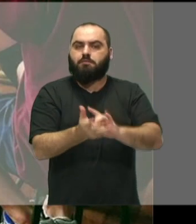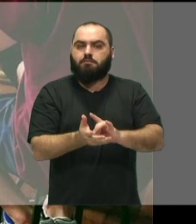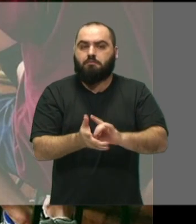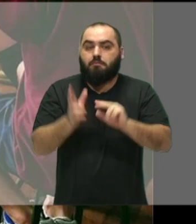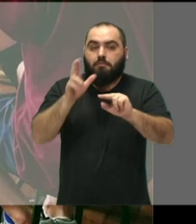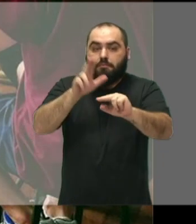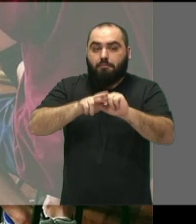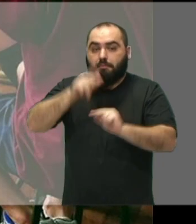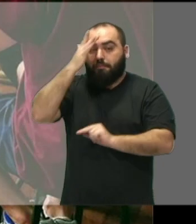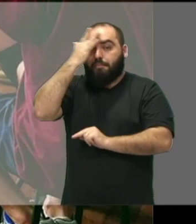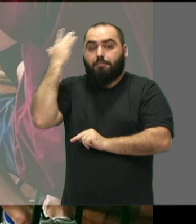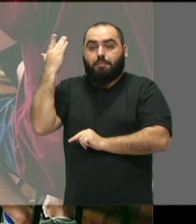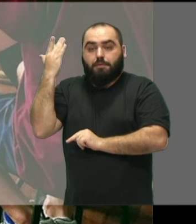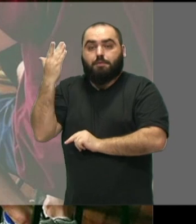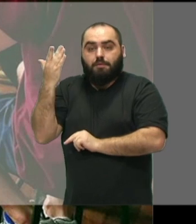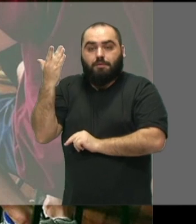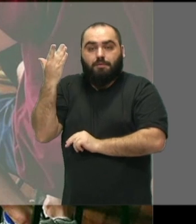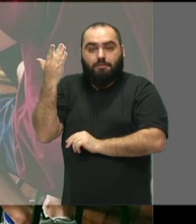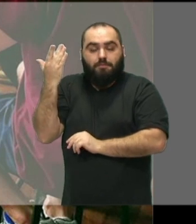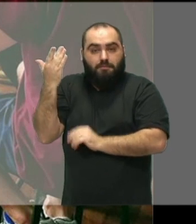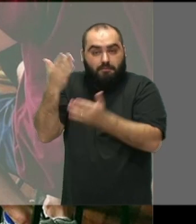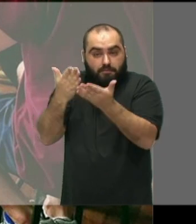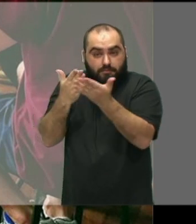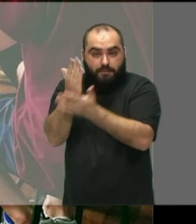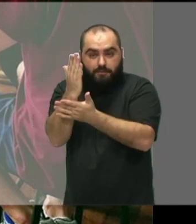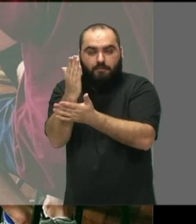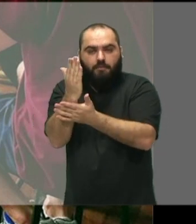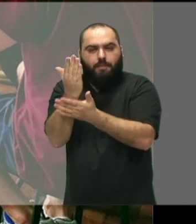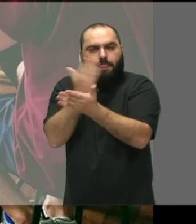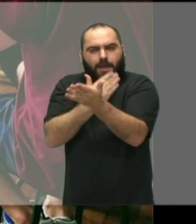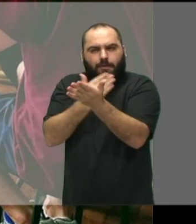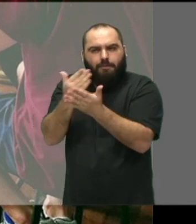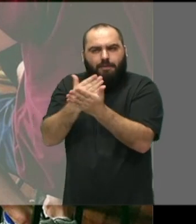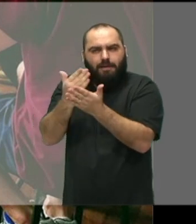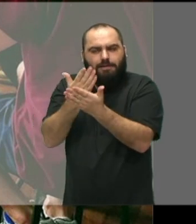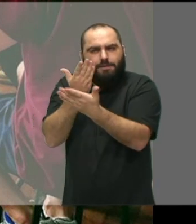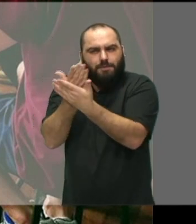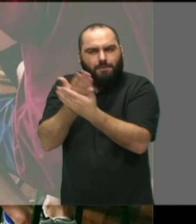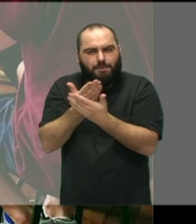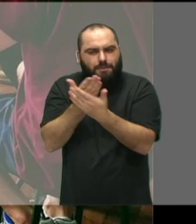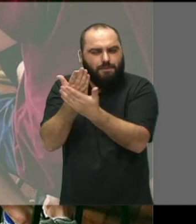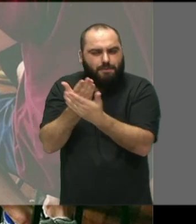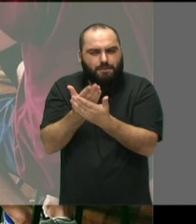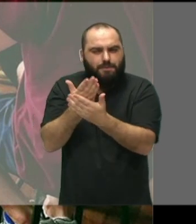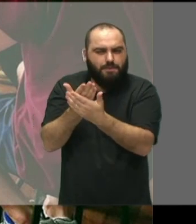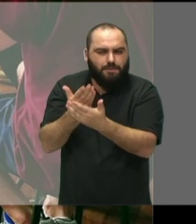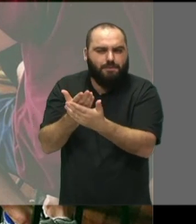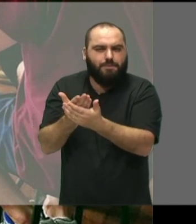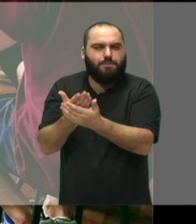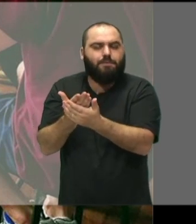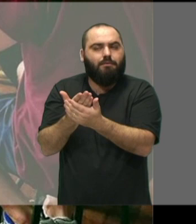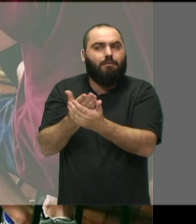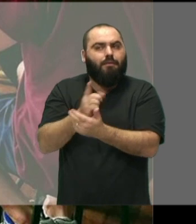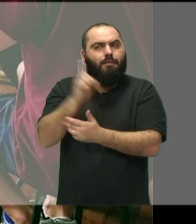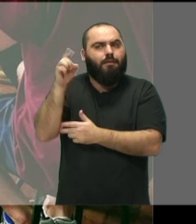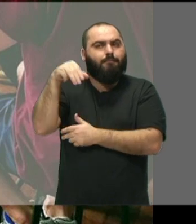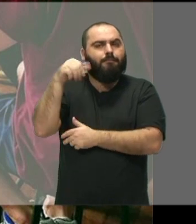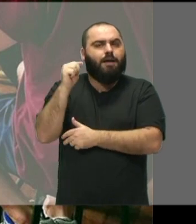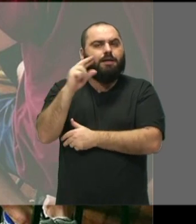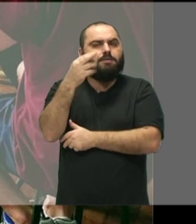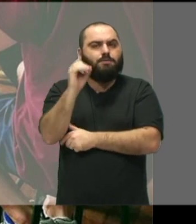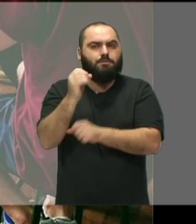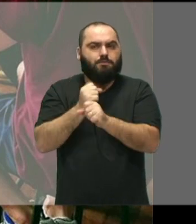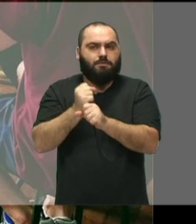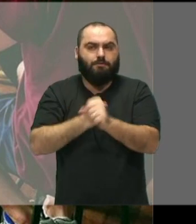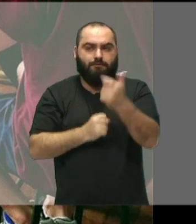começam a estudar lá em março de 2023, ter essa formação profissional em música. Então, todas as informações